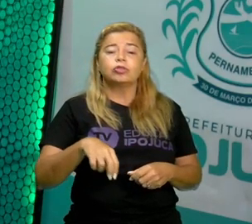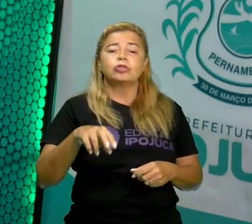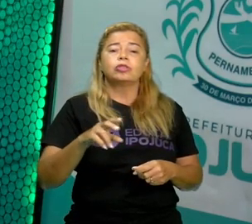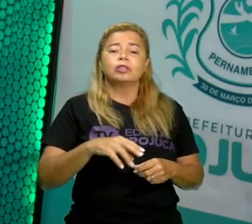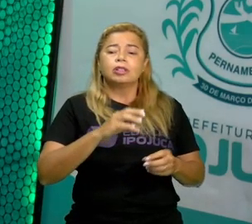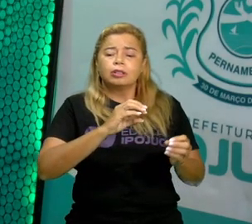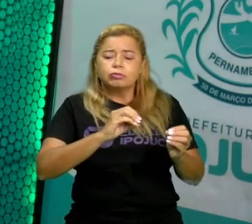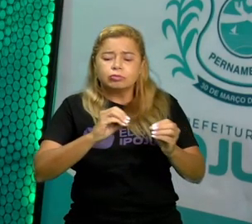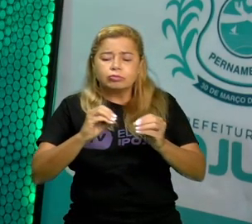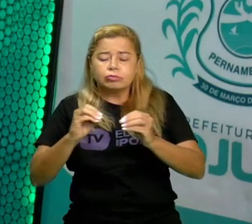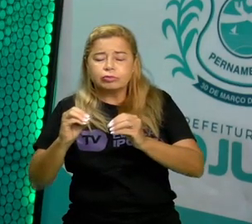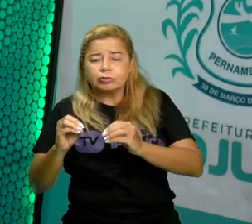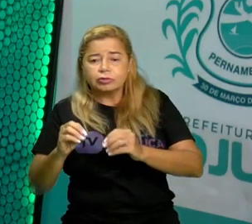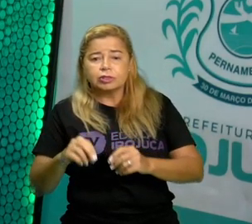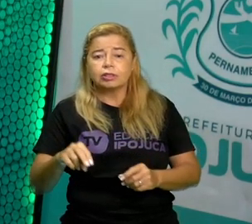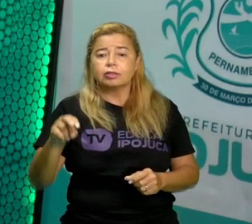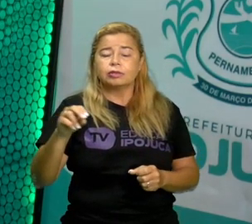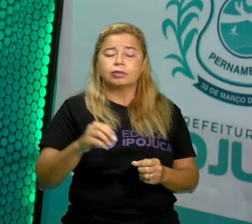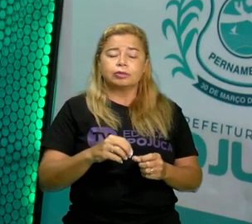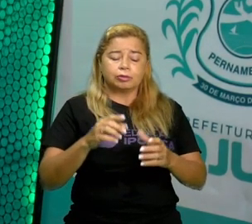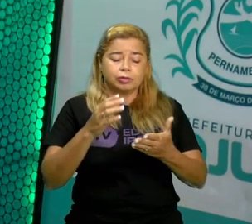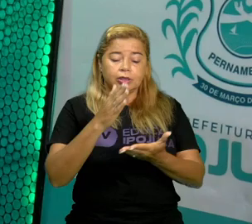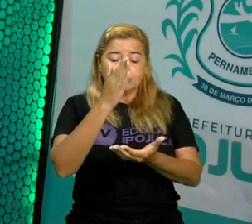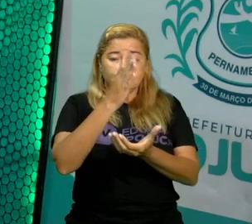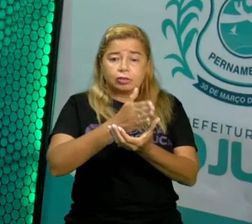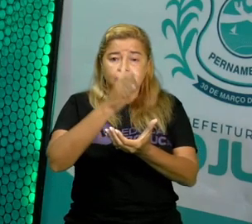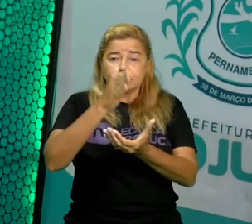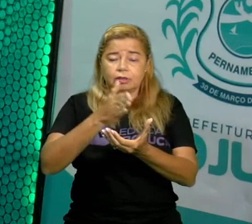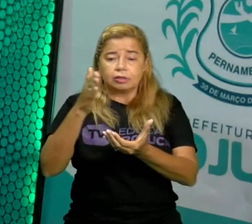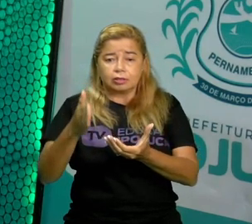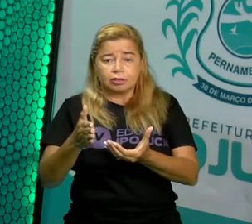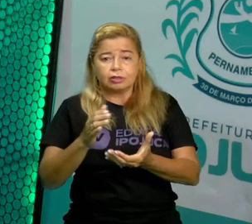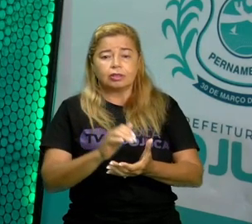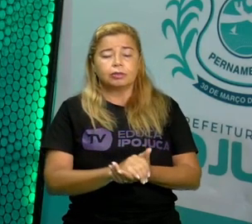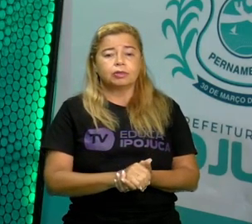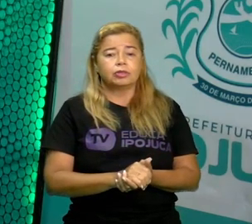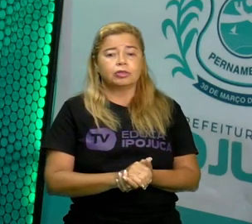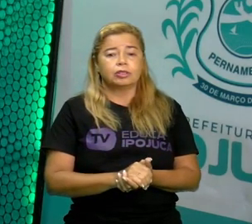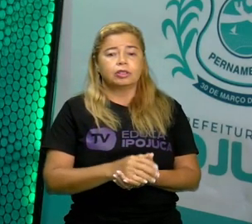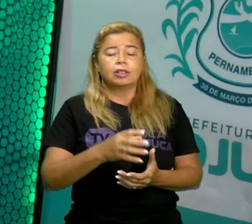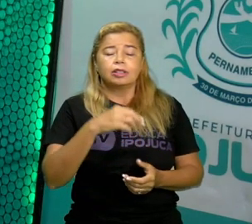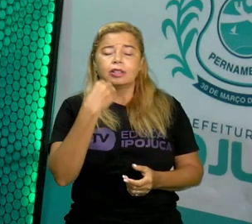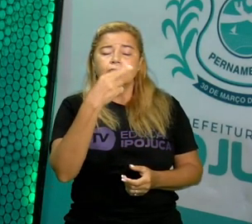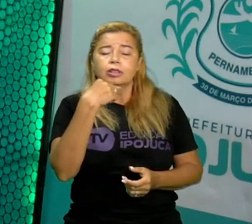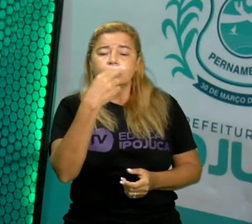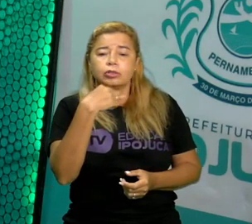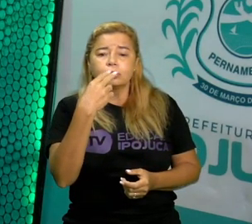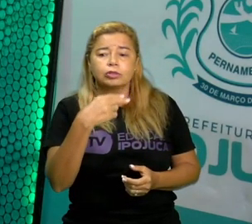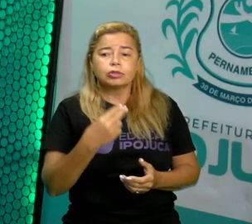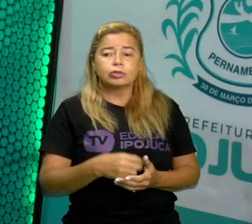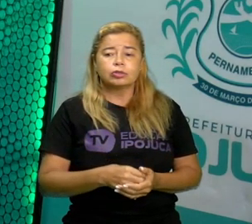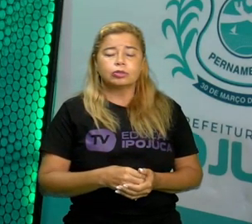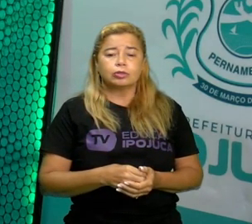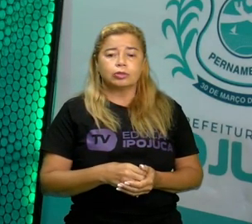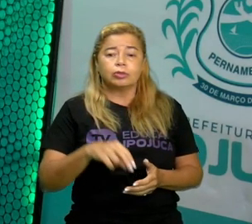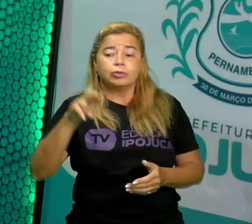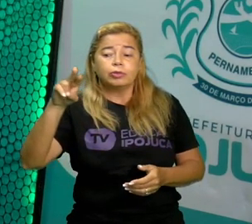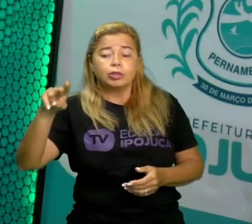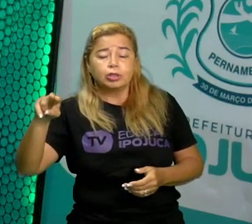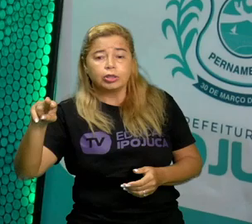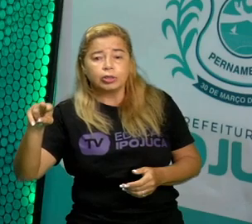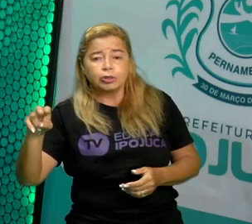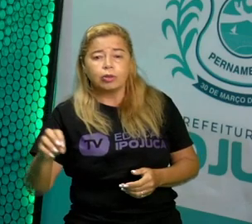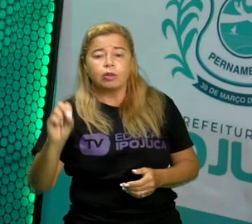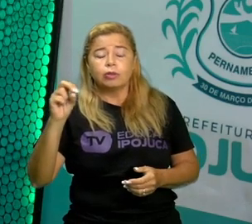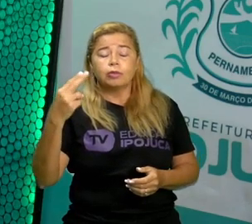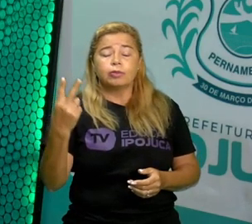no final das sílabas? Ou seja, essa sonoridade igual ou